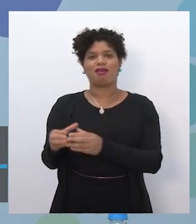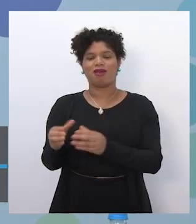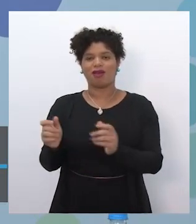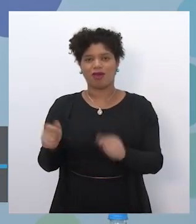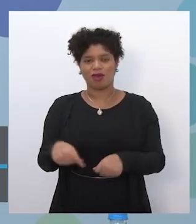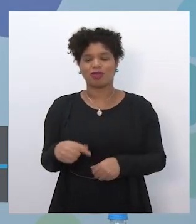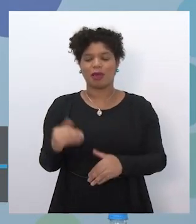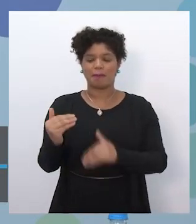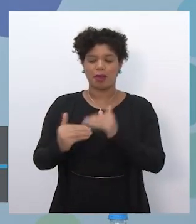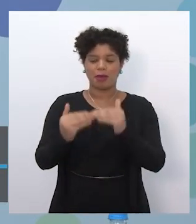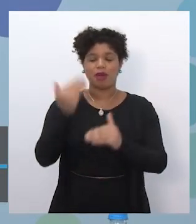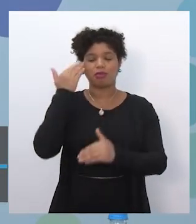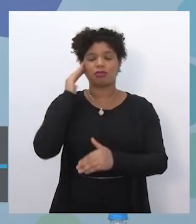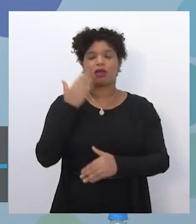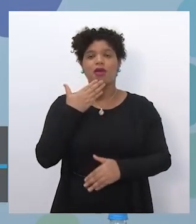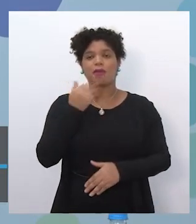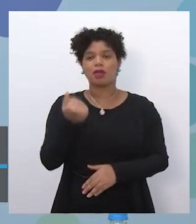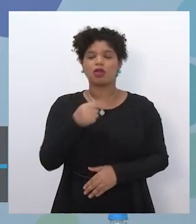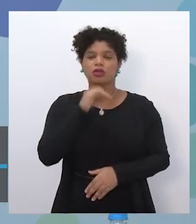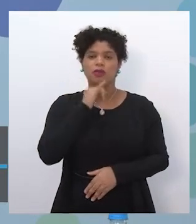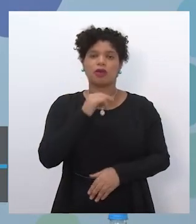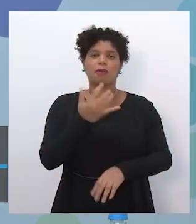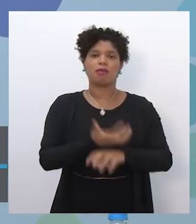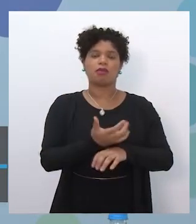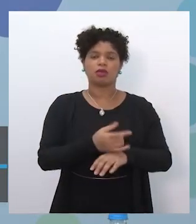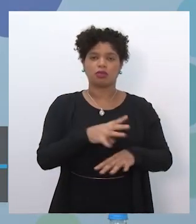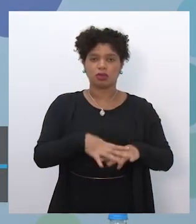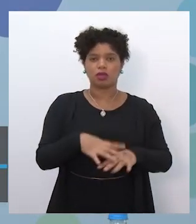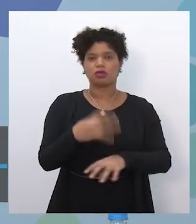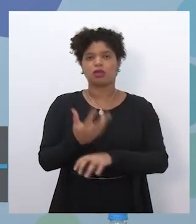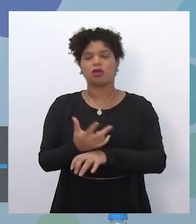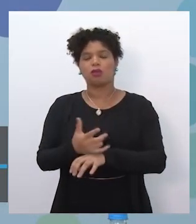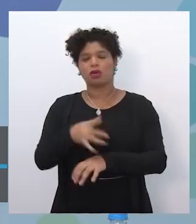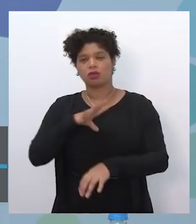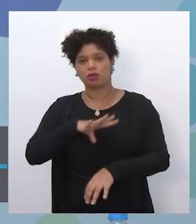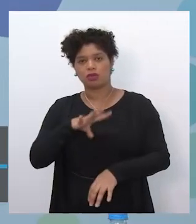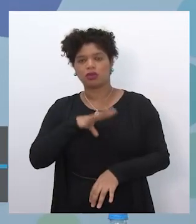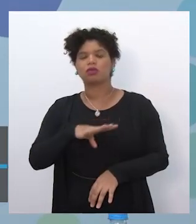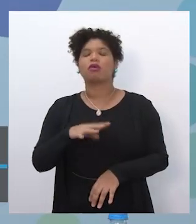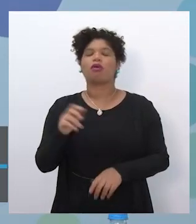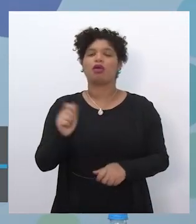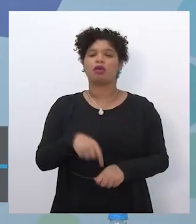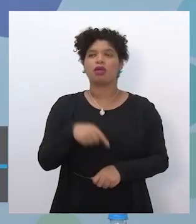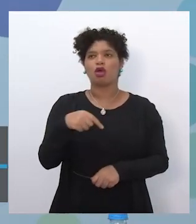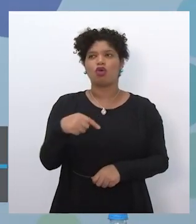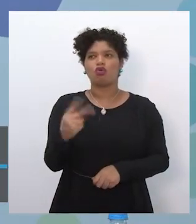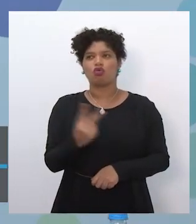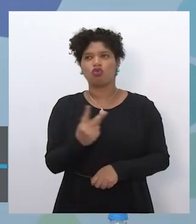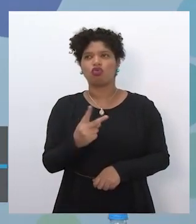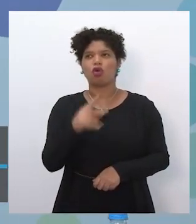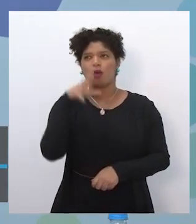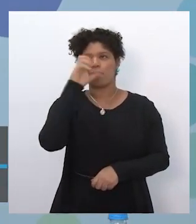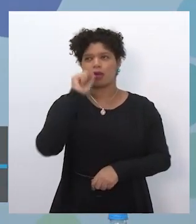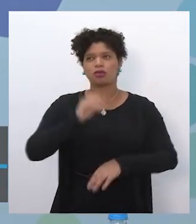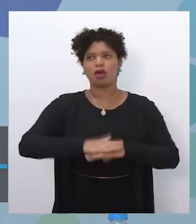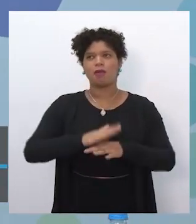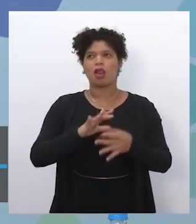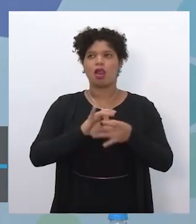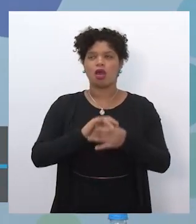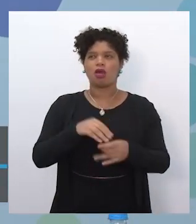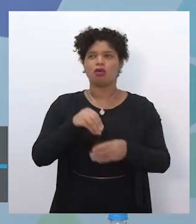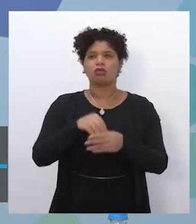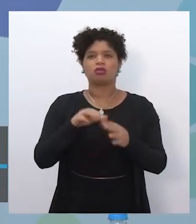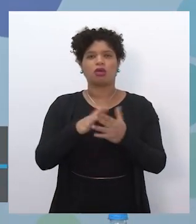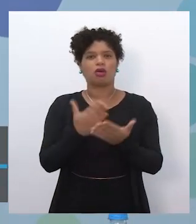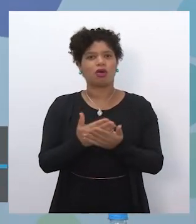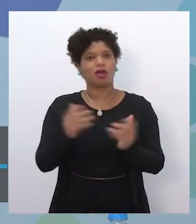português e matemática e também para conseguir desenvolver esses projetos e melhorar a sua aprendizagem, melhorar seu vínculo com a escola.